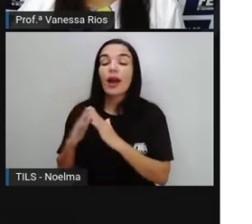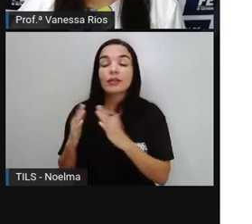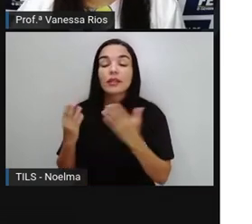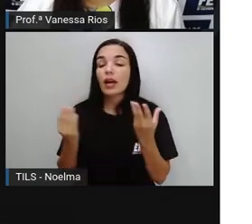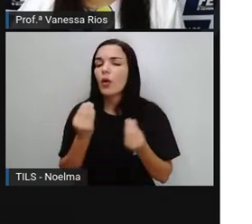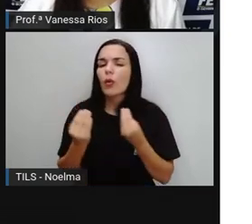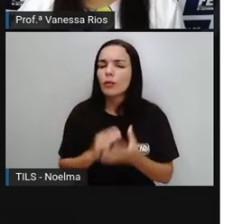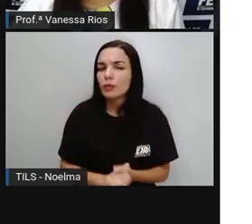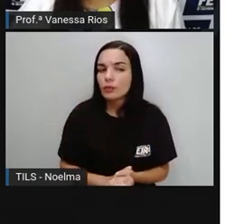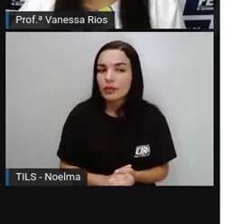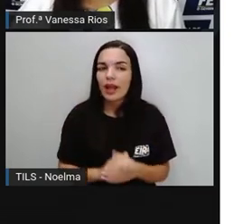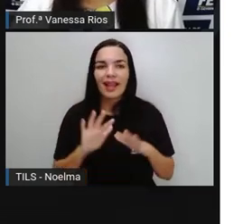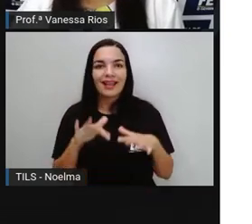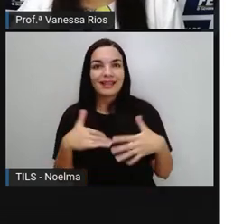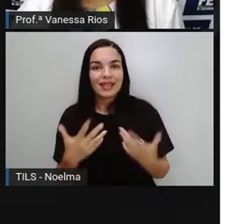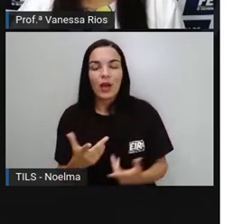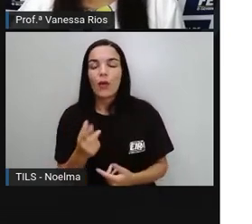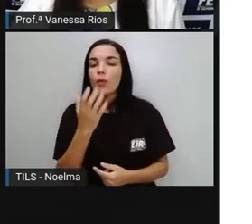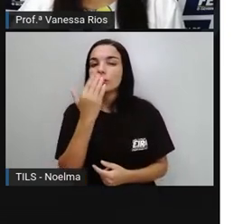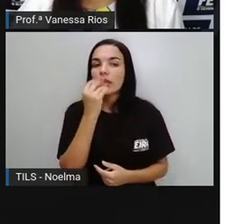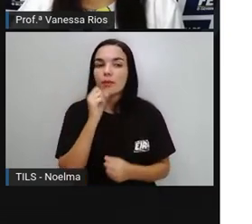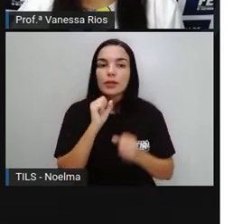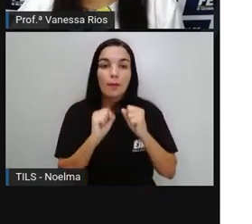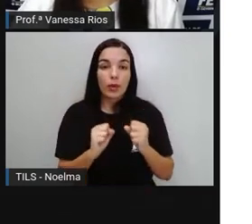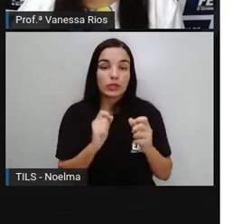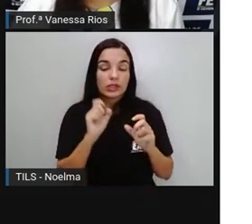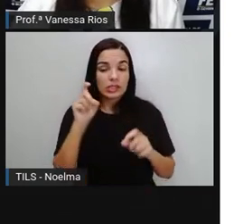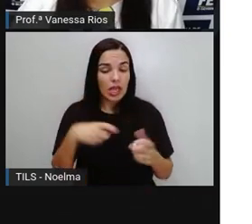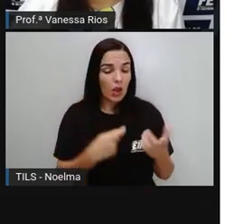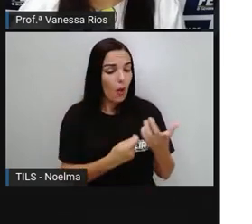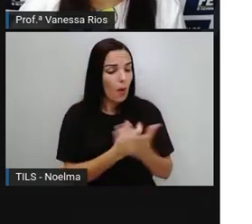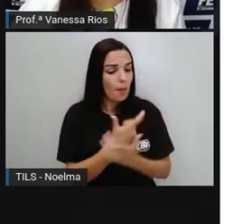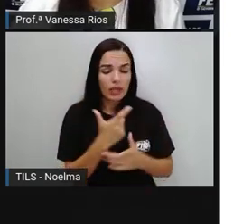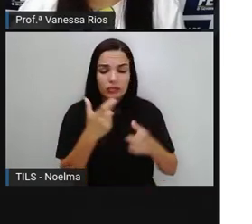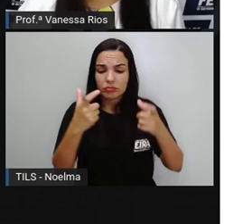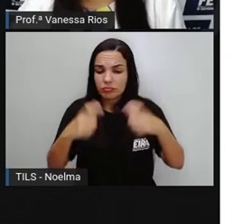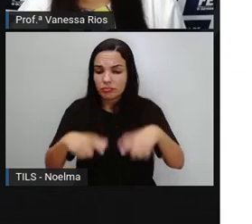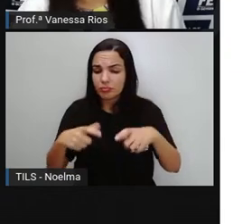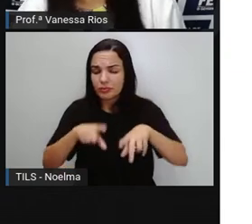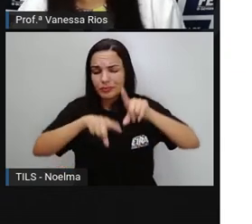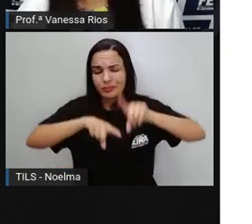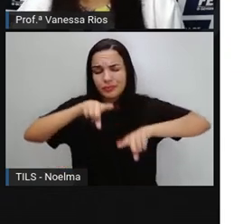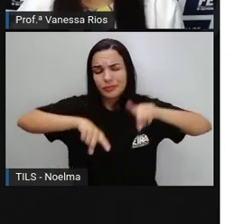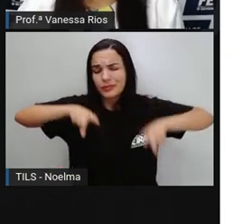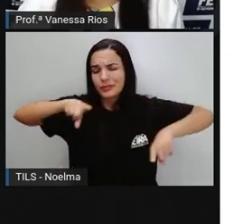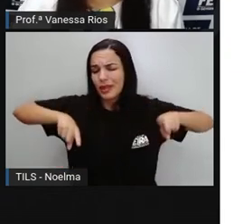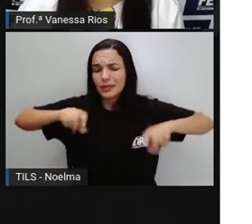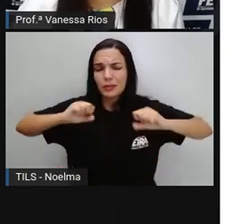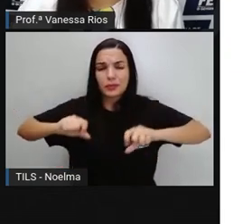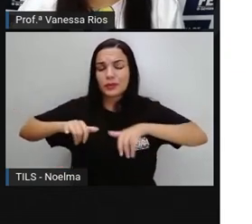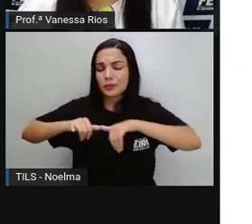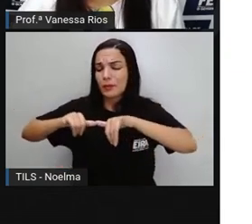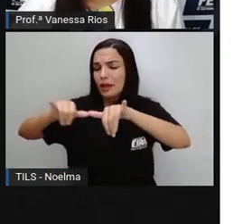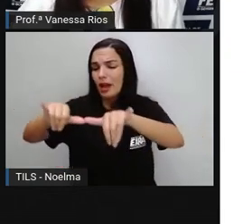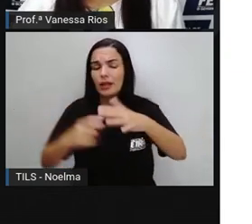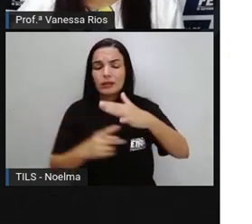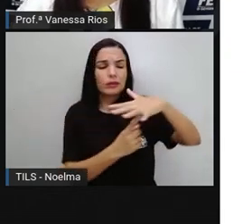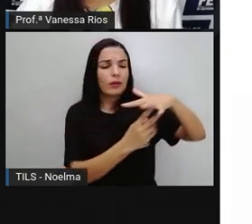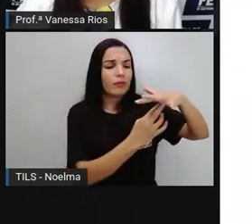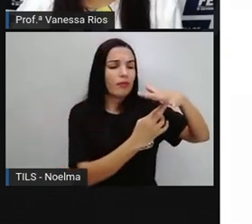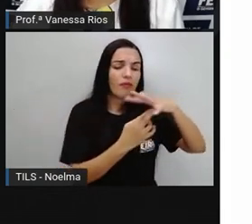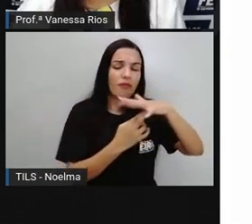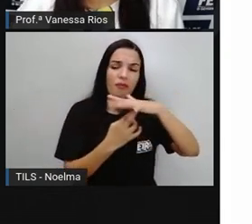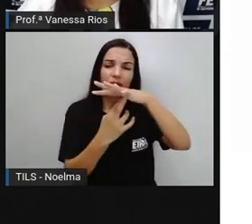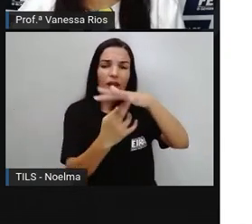Os alimentos Eles podem ser Comprados Em diversos lugares Nos supermercados Nas feiras livres Uma